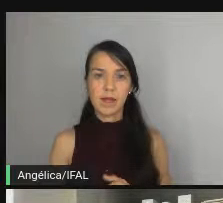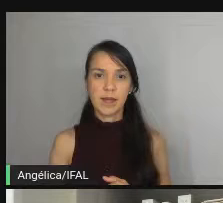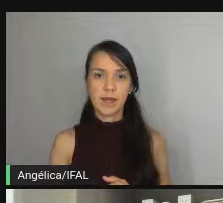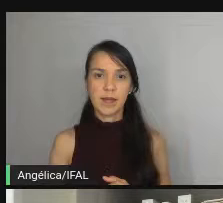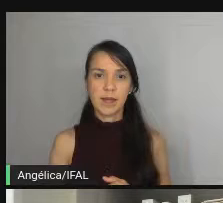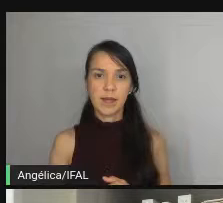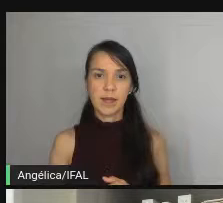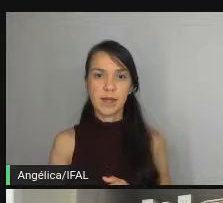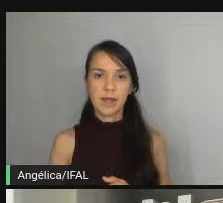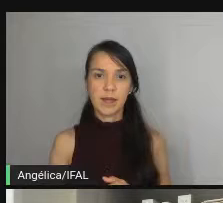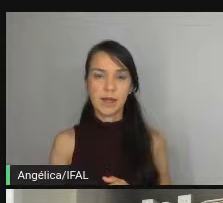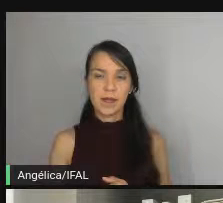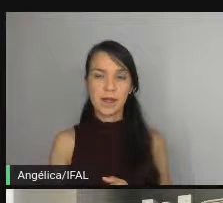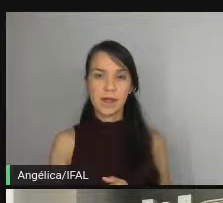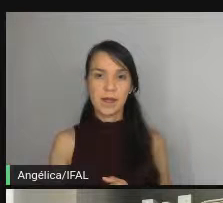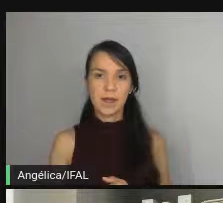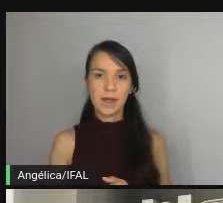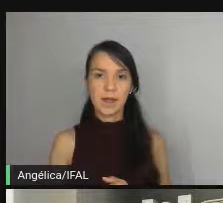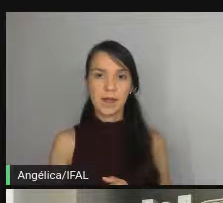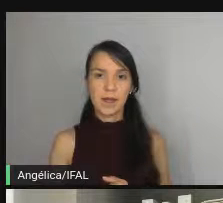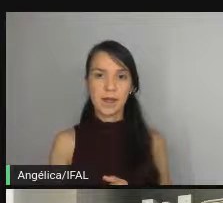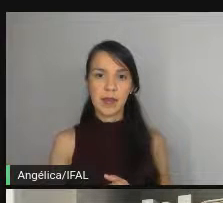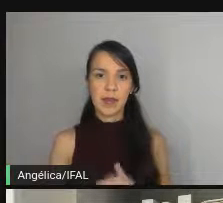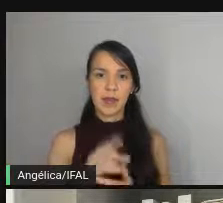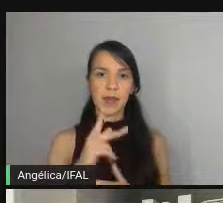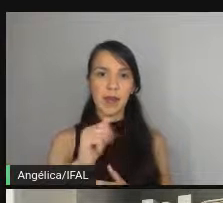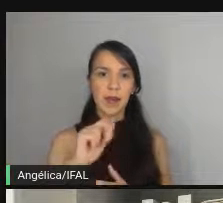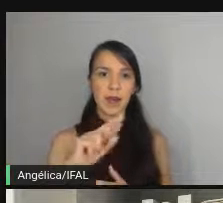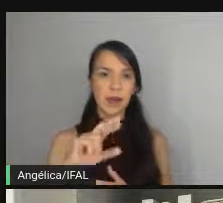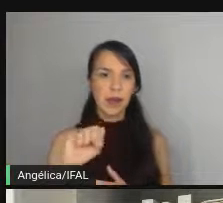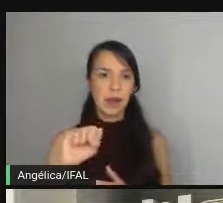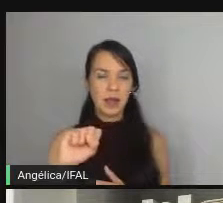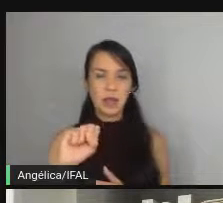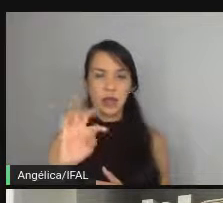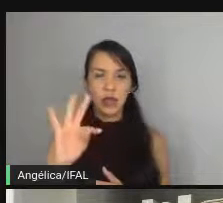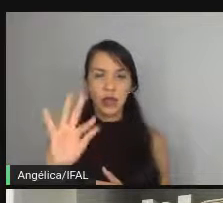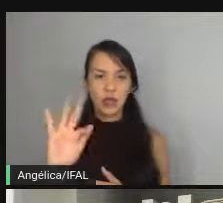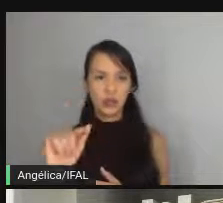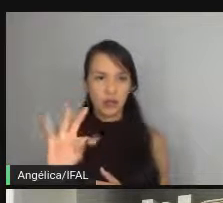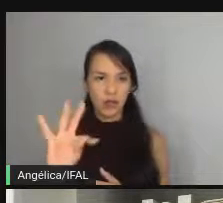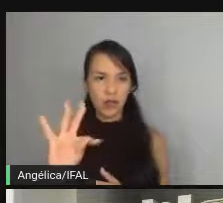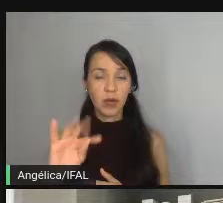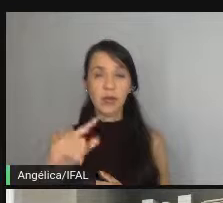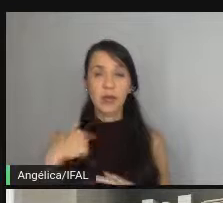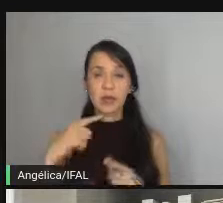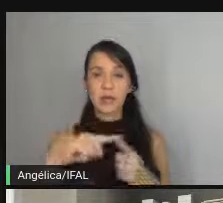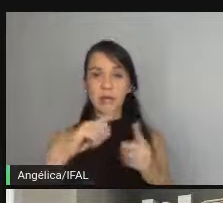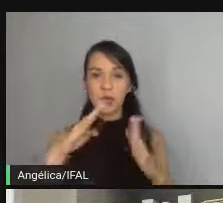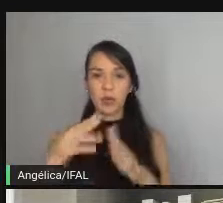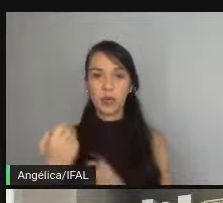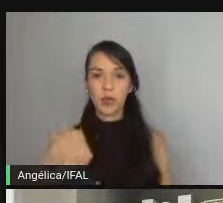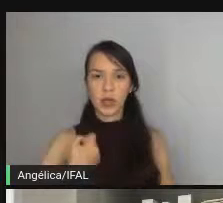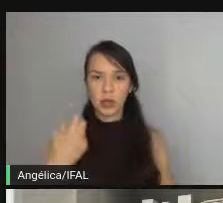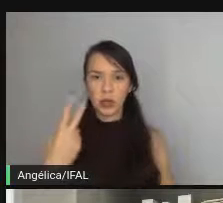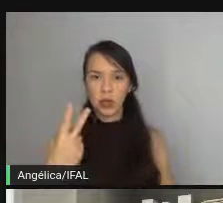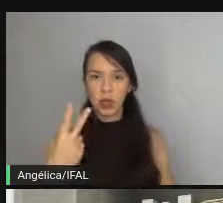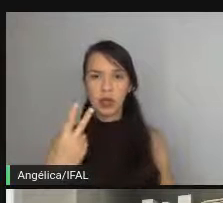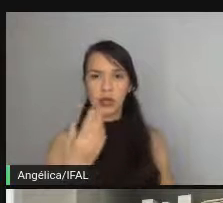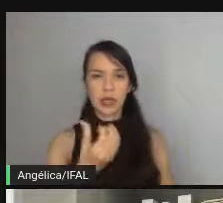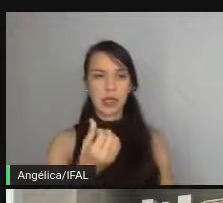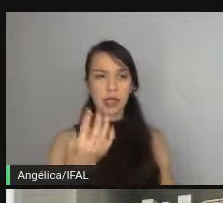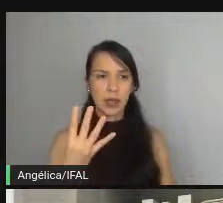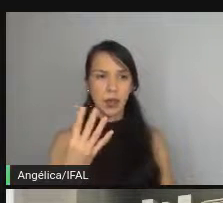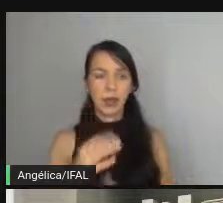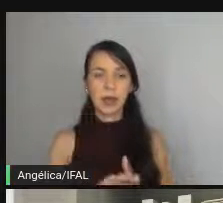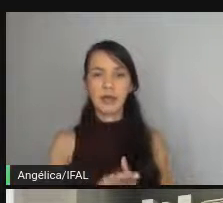em parte como sendo partes 2 64 então